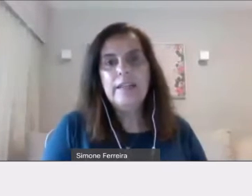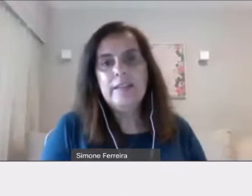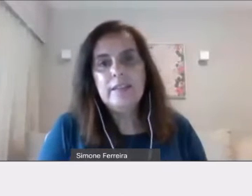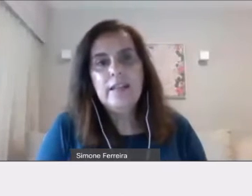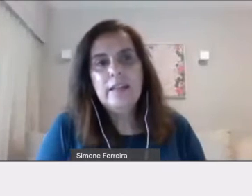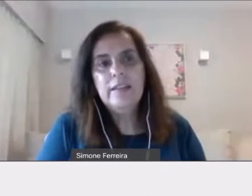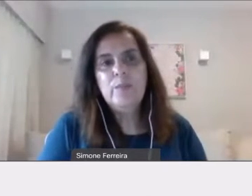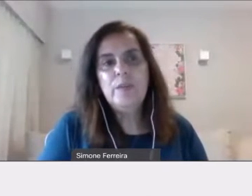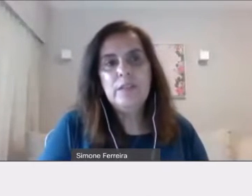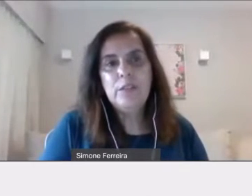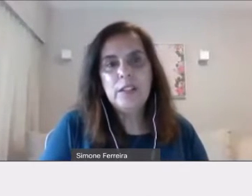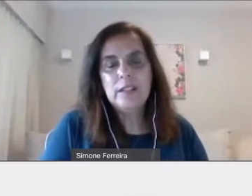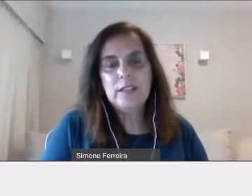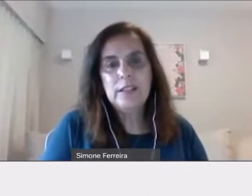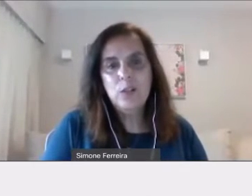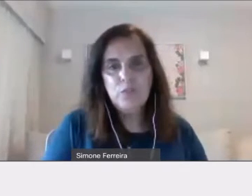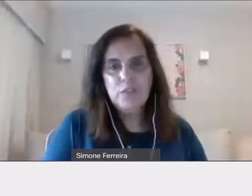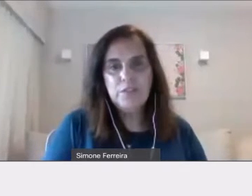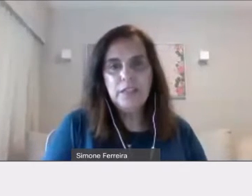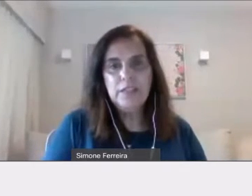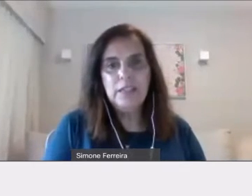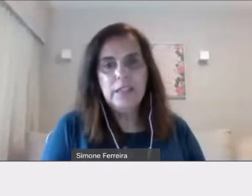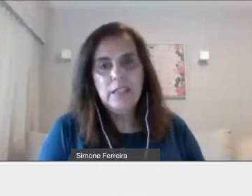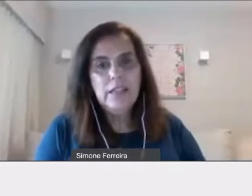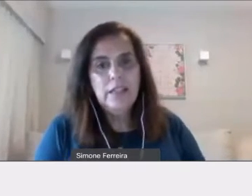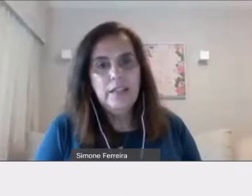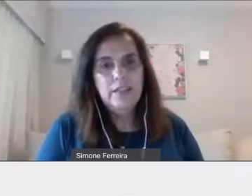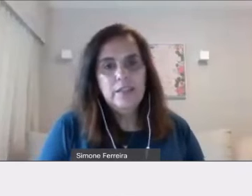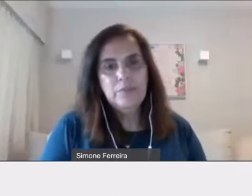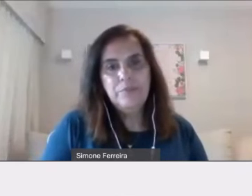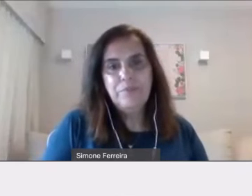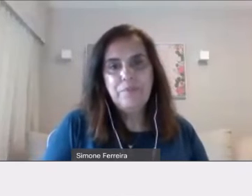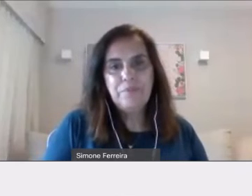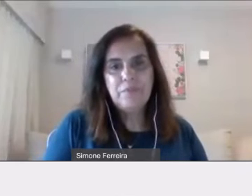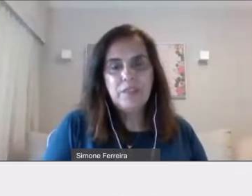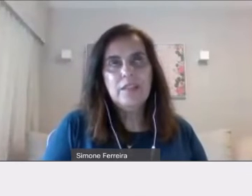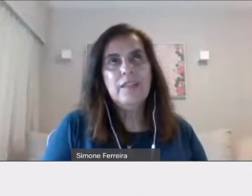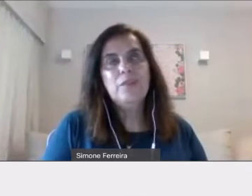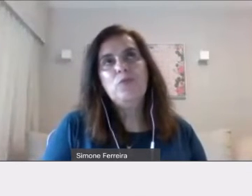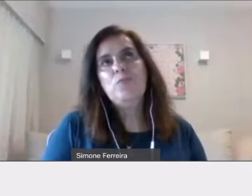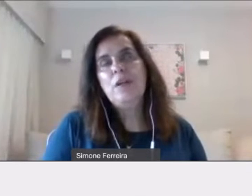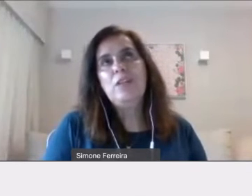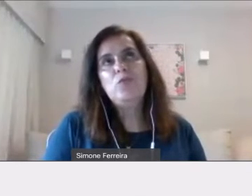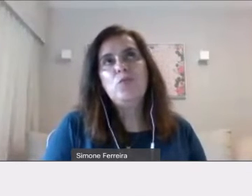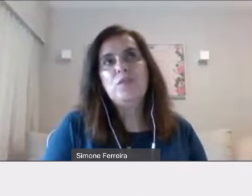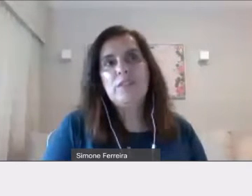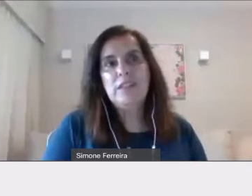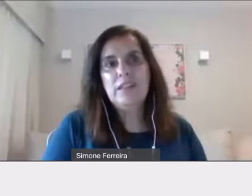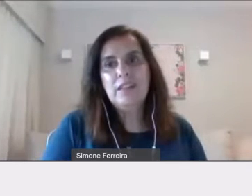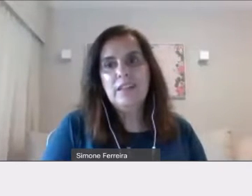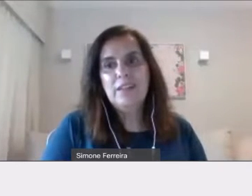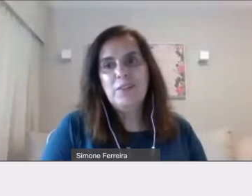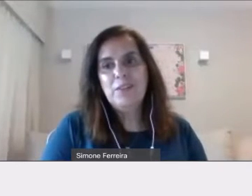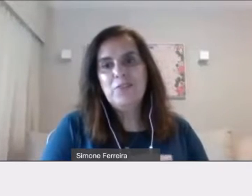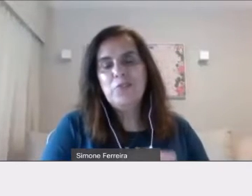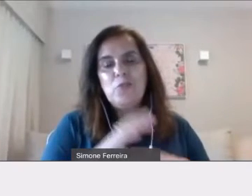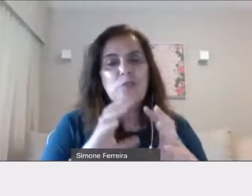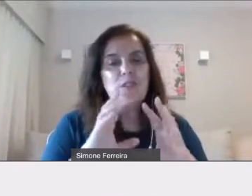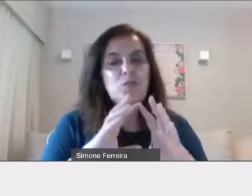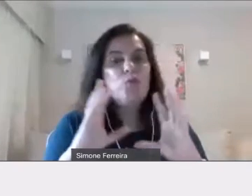a essas áreas específicas. Então, você vai ver, os Magnet Schools são assim,